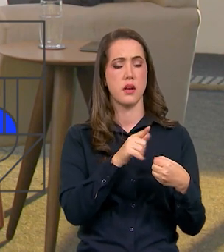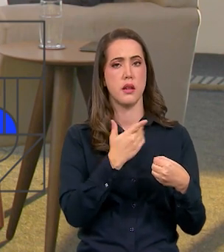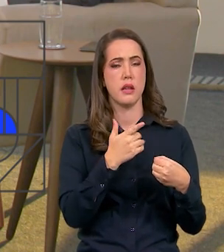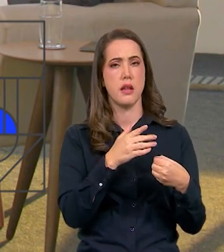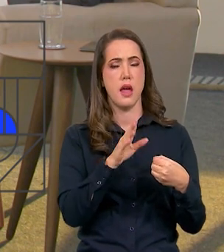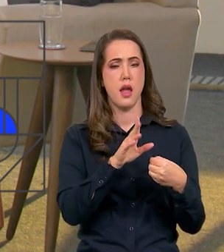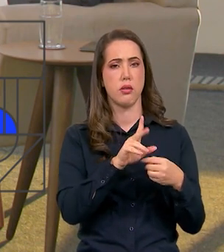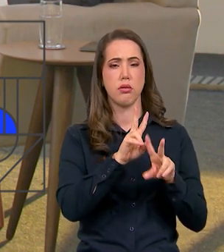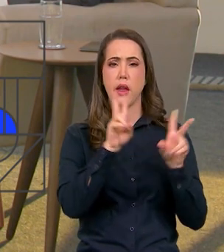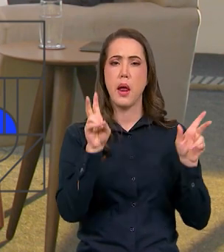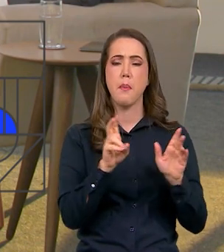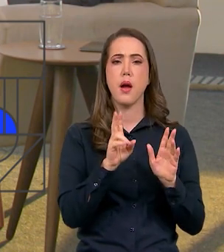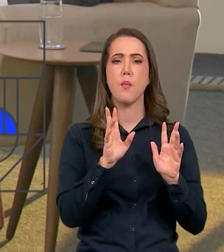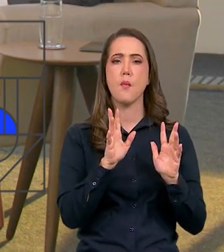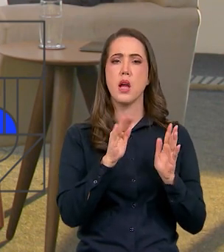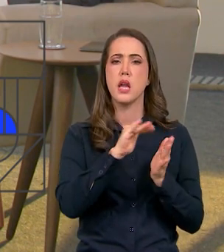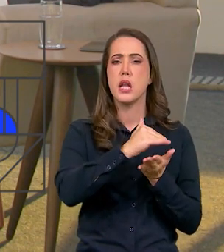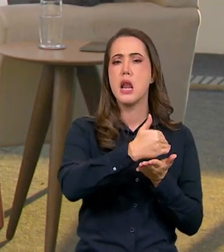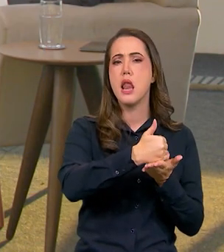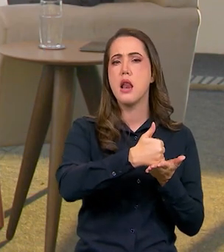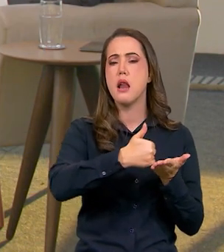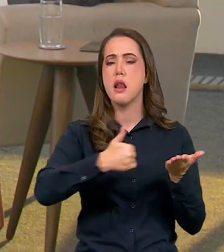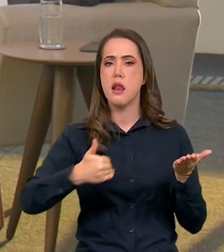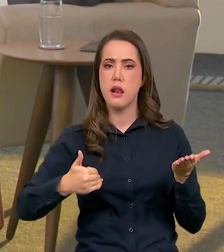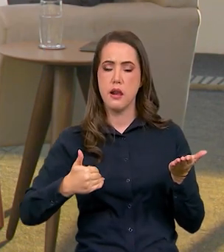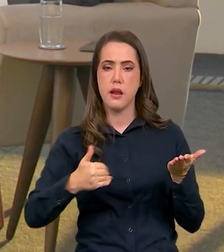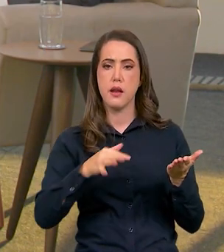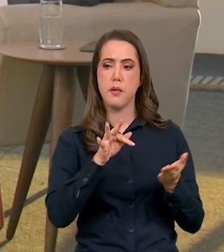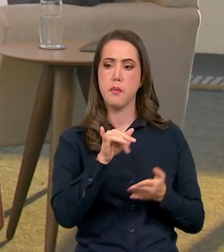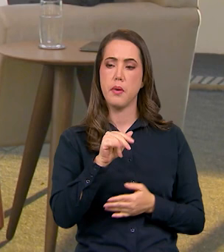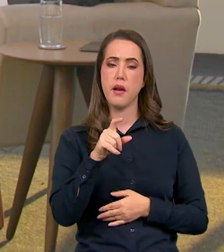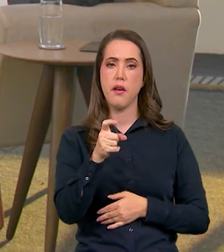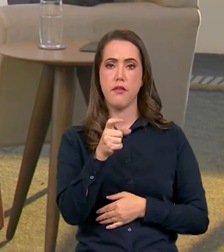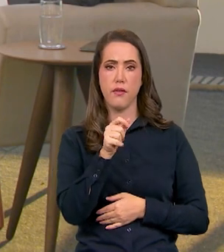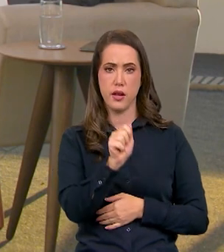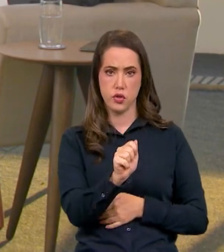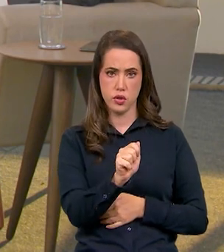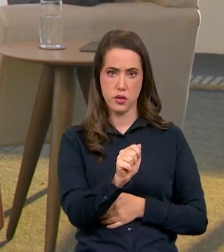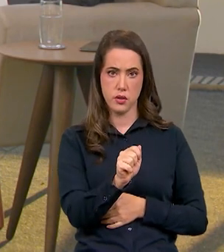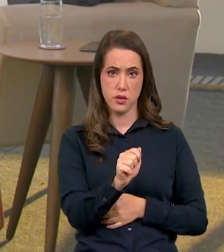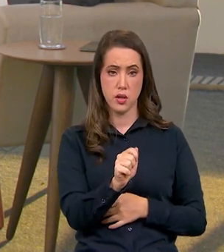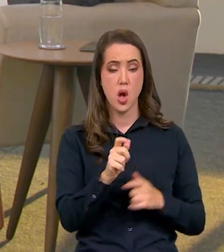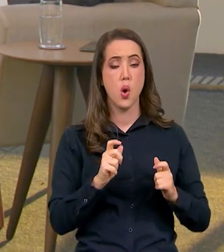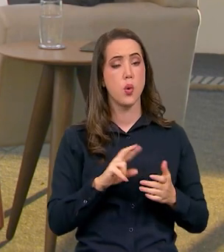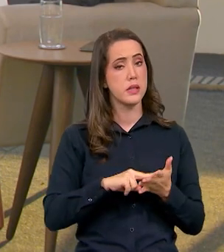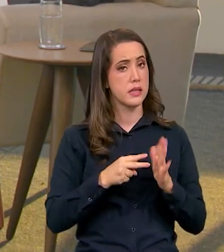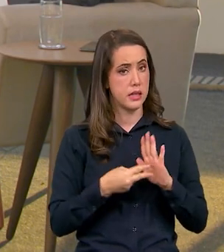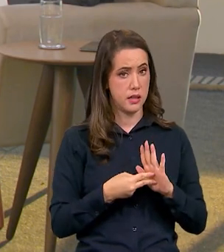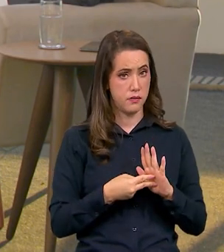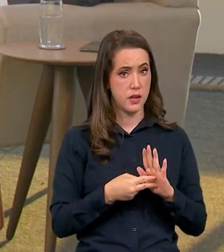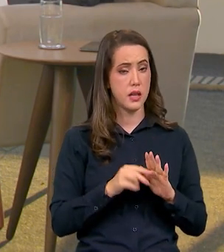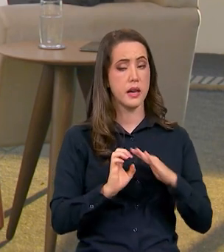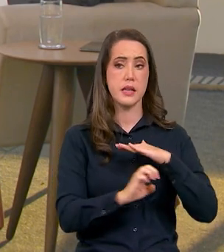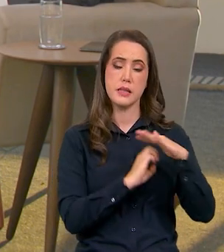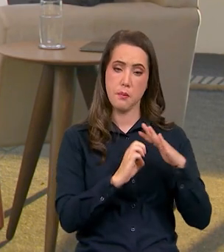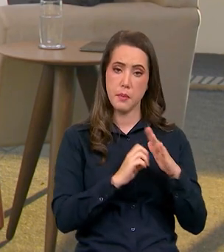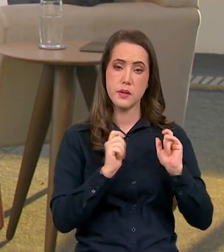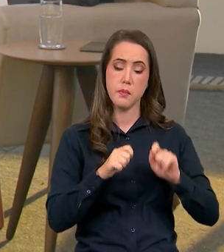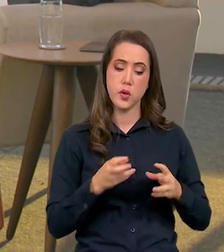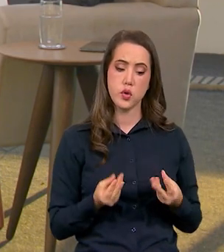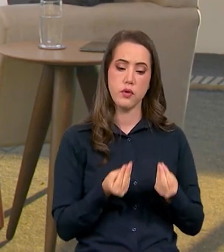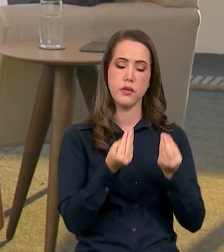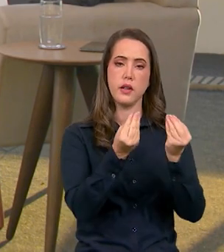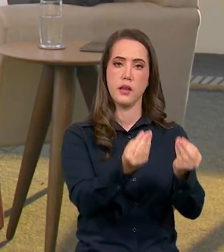limpeza da faixa do leilão do 3.5 GHz, aquelas cidades elas ficam aptas às operadoras